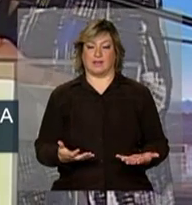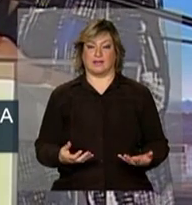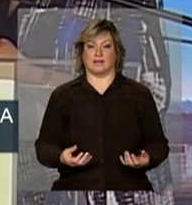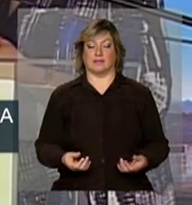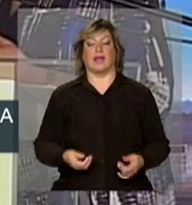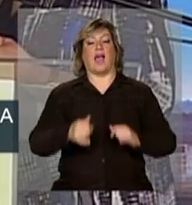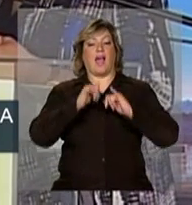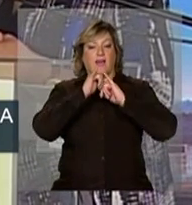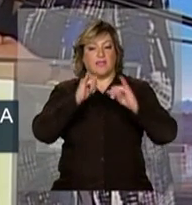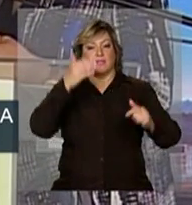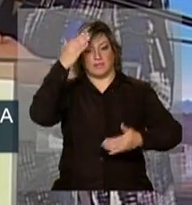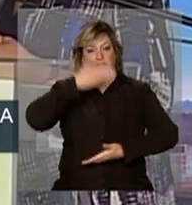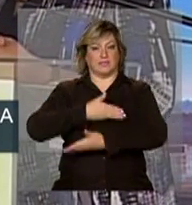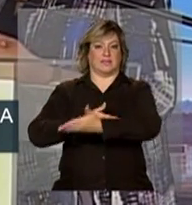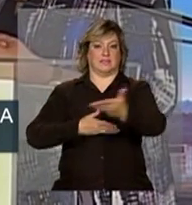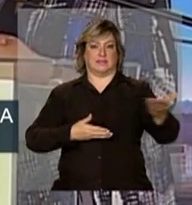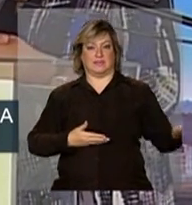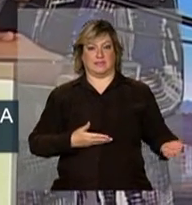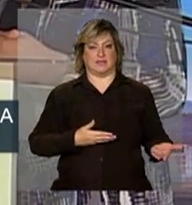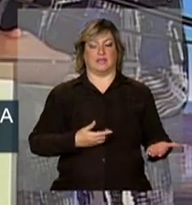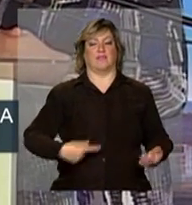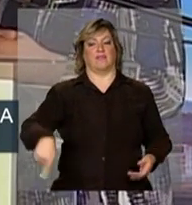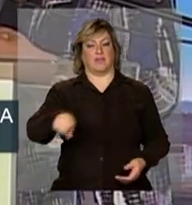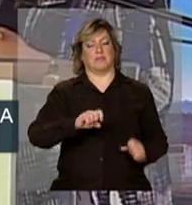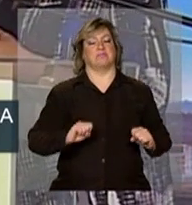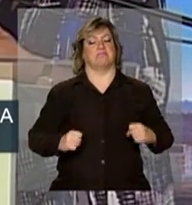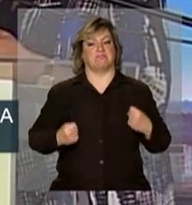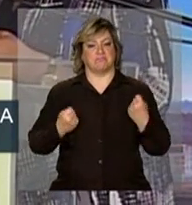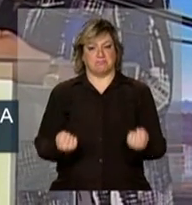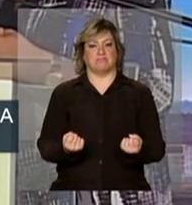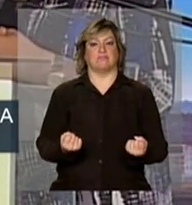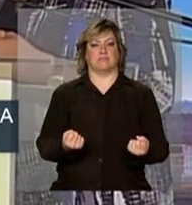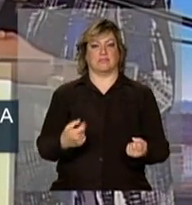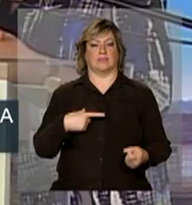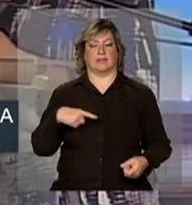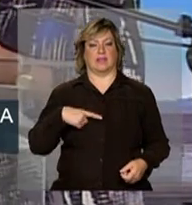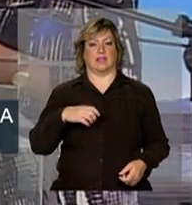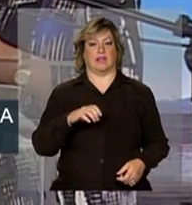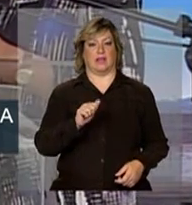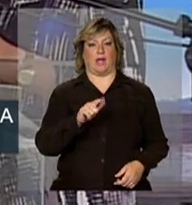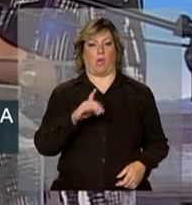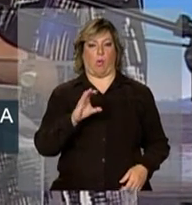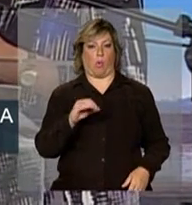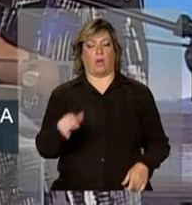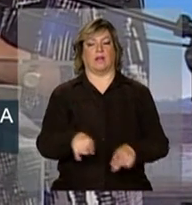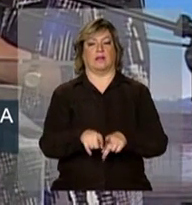meus testemunhos aqui do empenho, tanto da Alcoa como da Trec Tebel,